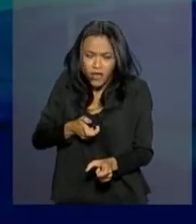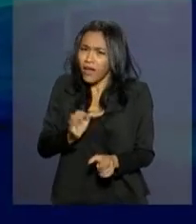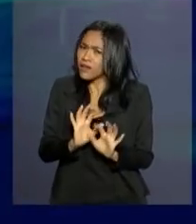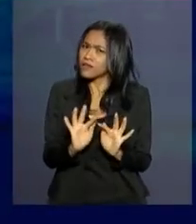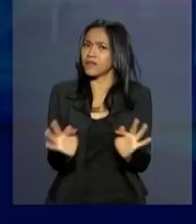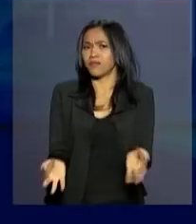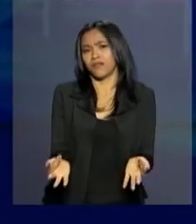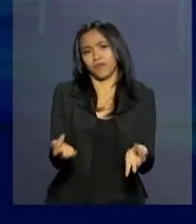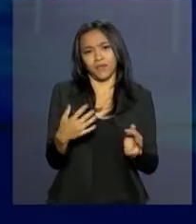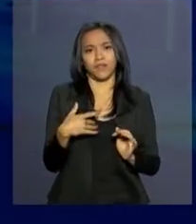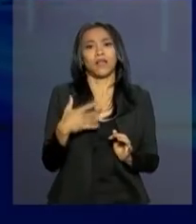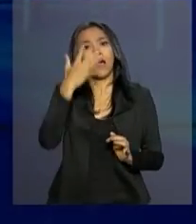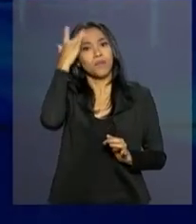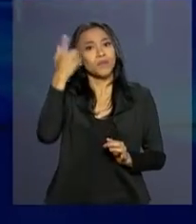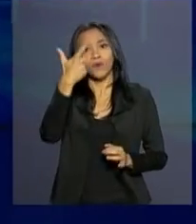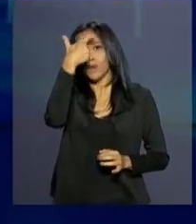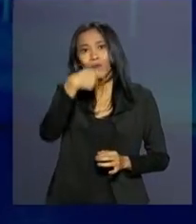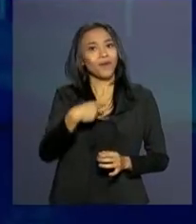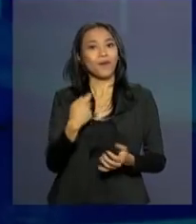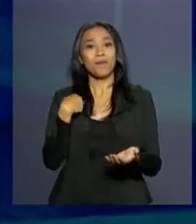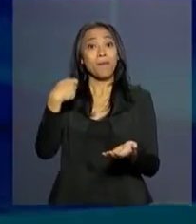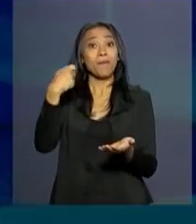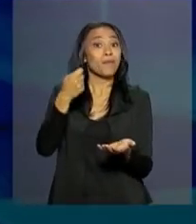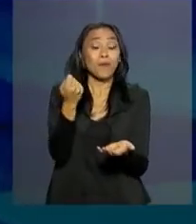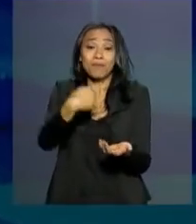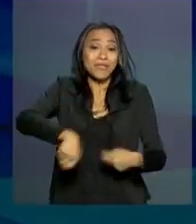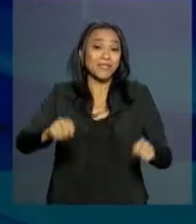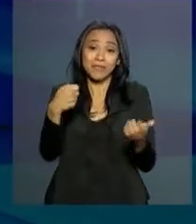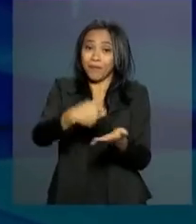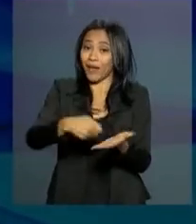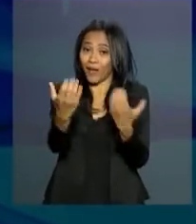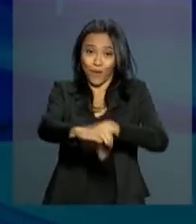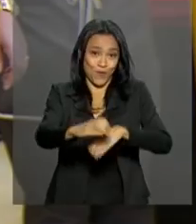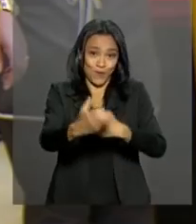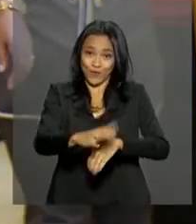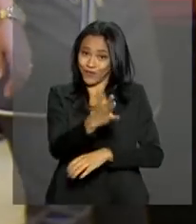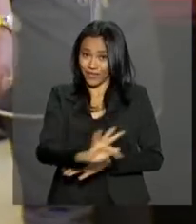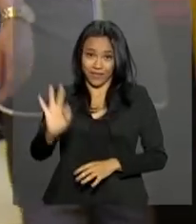doador ainda fica isento de pagar inscrições de concursos federais.